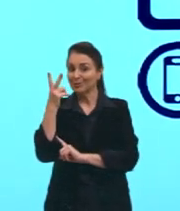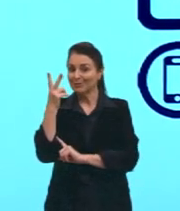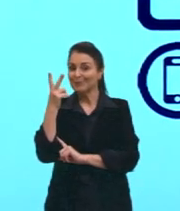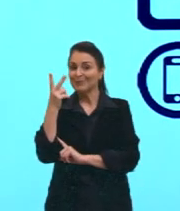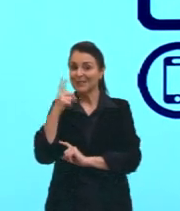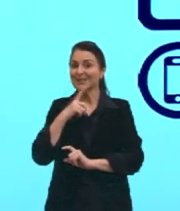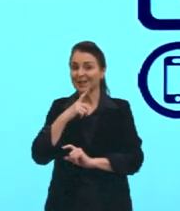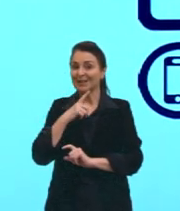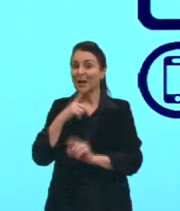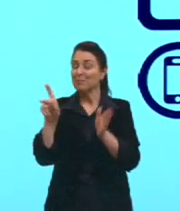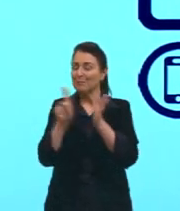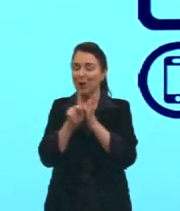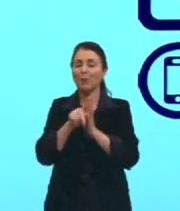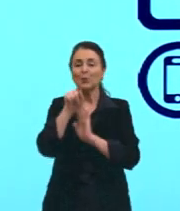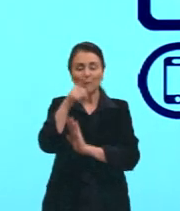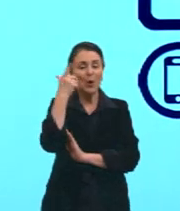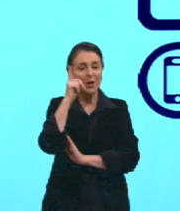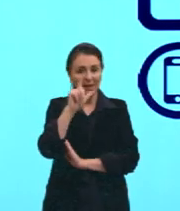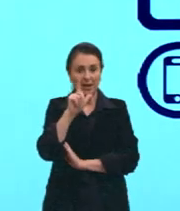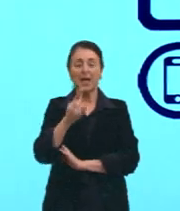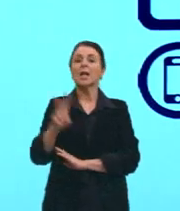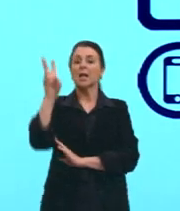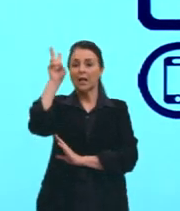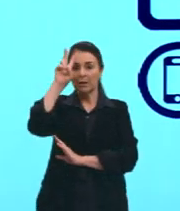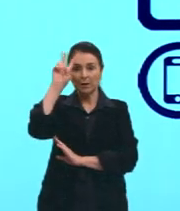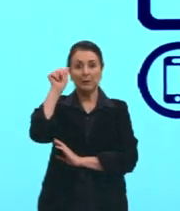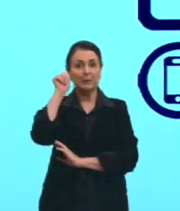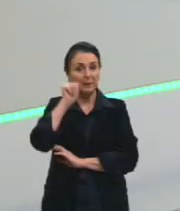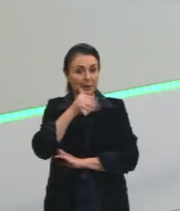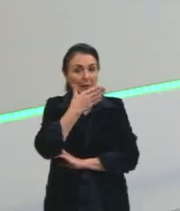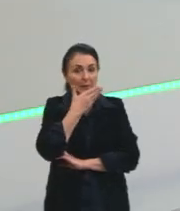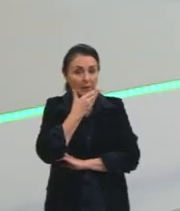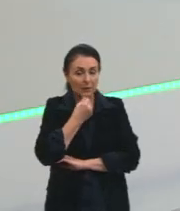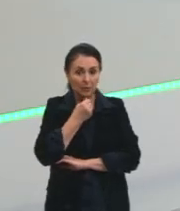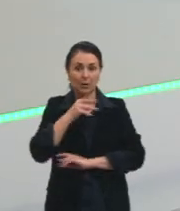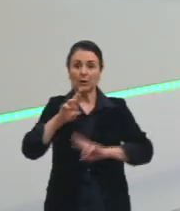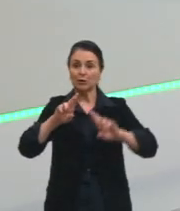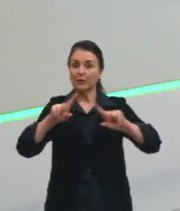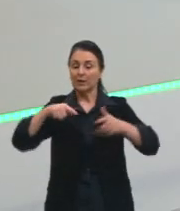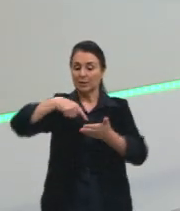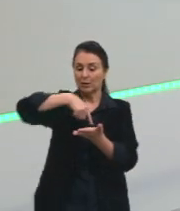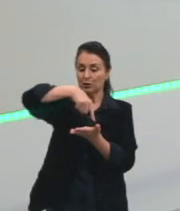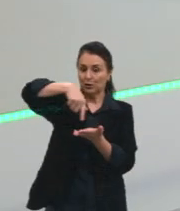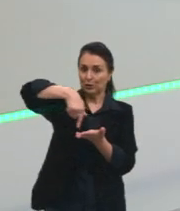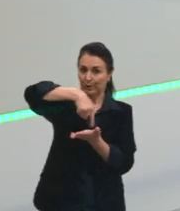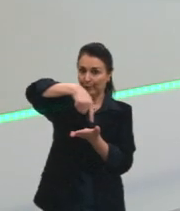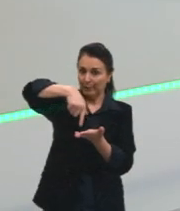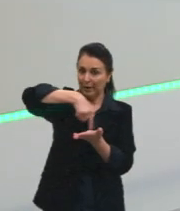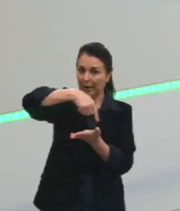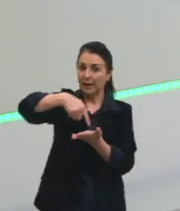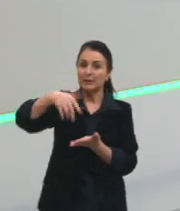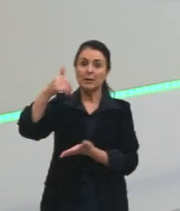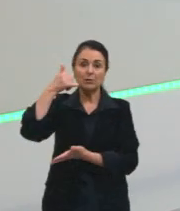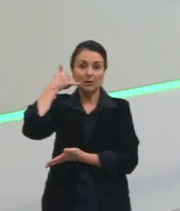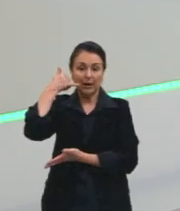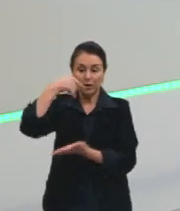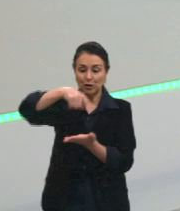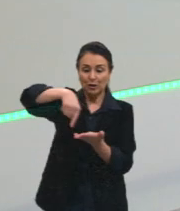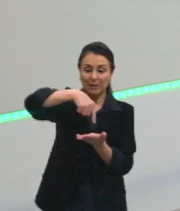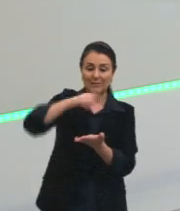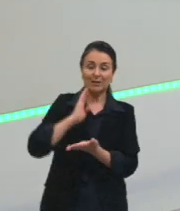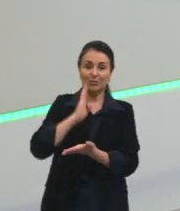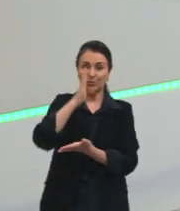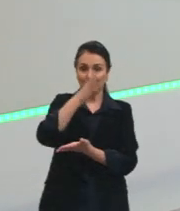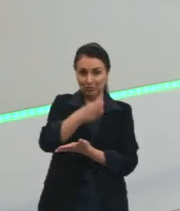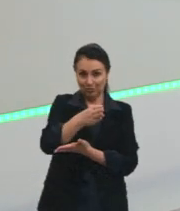esses QR Codes, tá, meninos e meninas? Lembrando, a diferença entre o GPS e o celular o é que o GPS é direto,